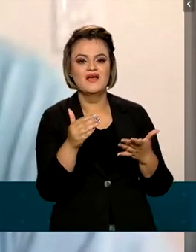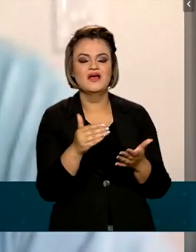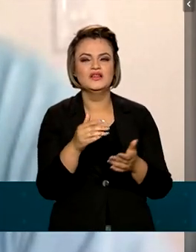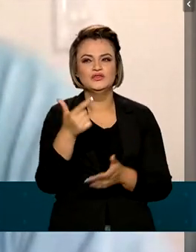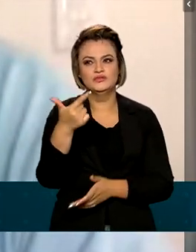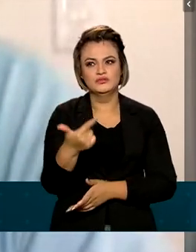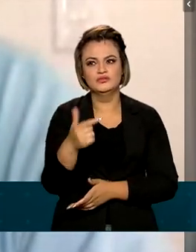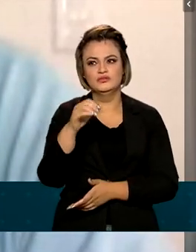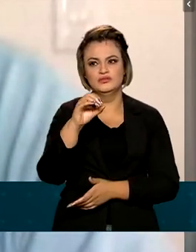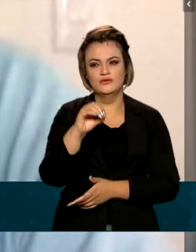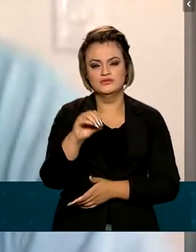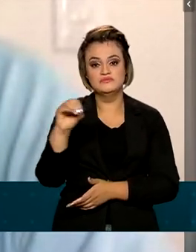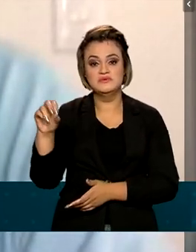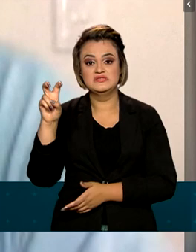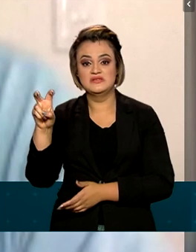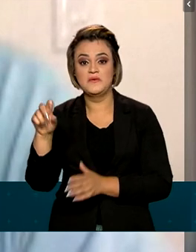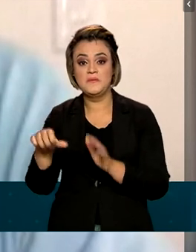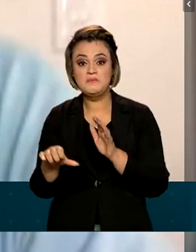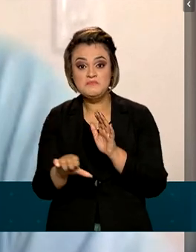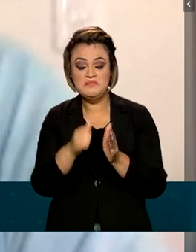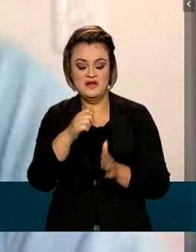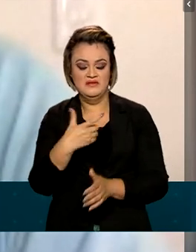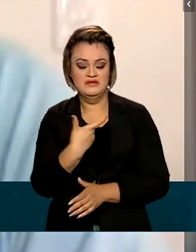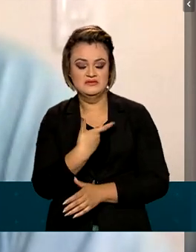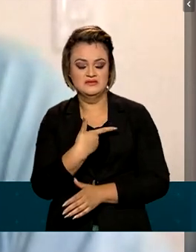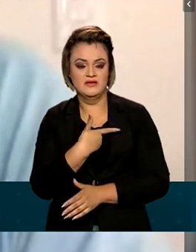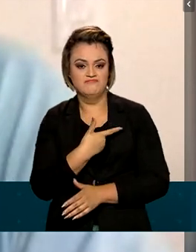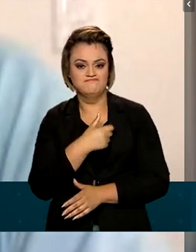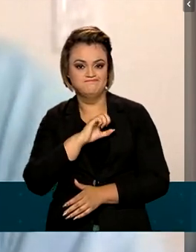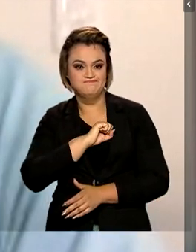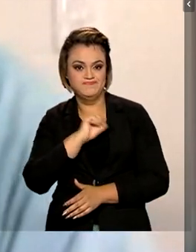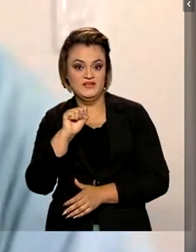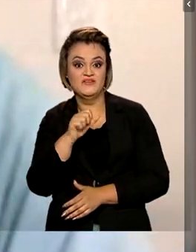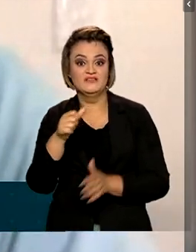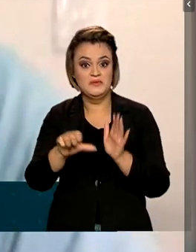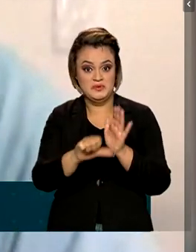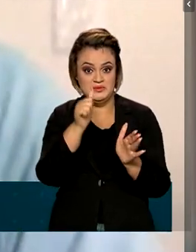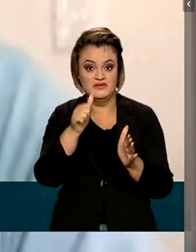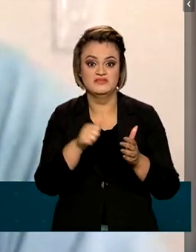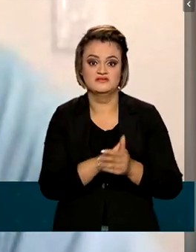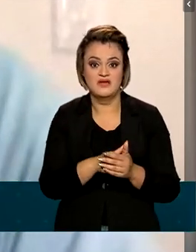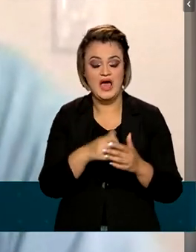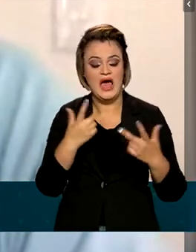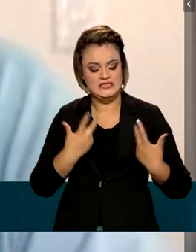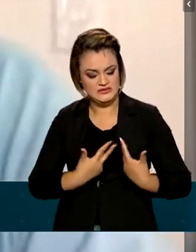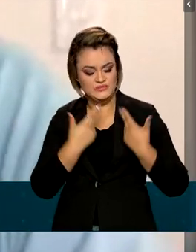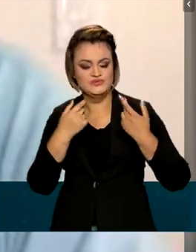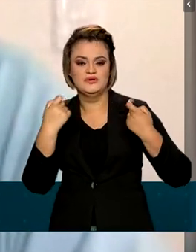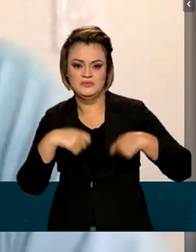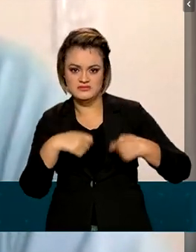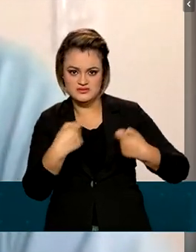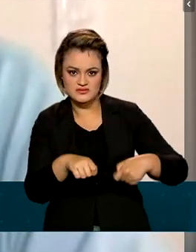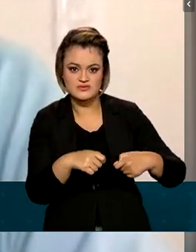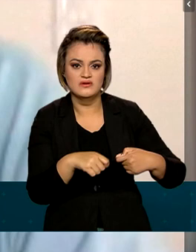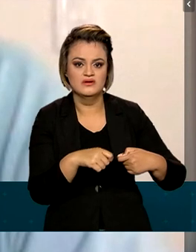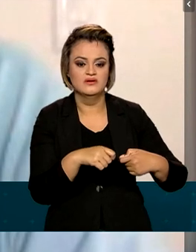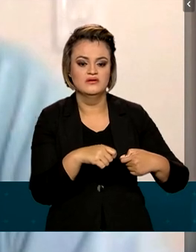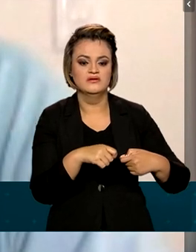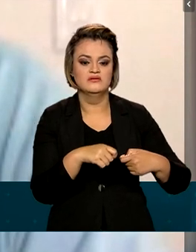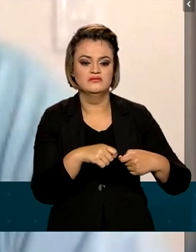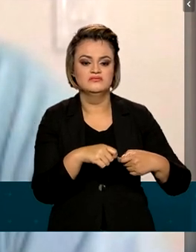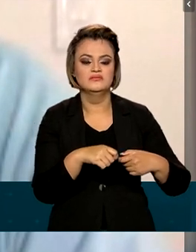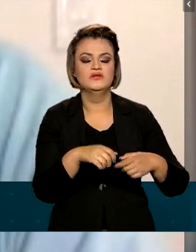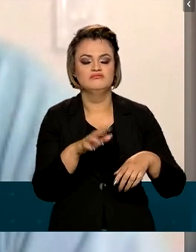2005, quando eu passei, em 2006. Fiz a minha cirurgia dos anos para o Ness, que é o